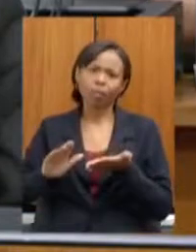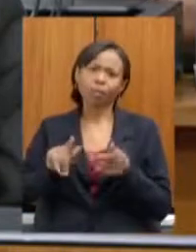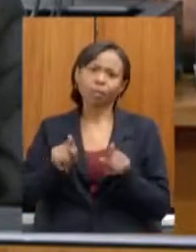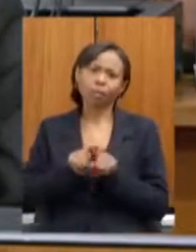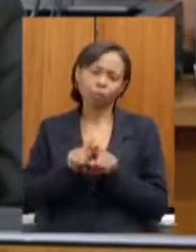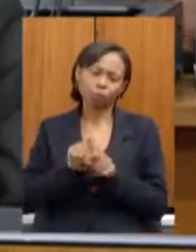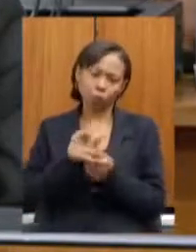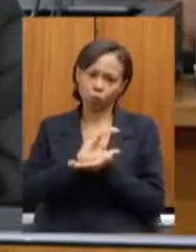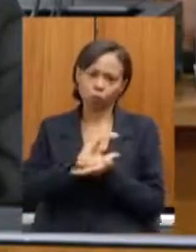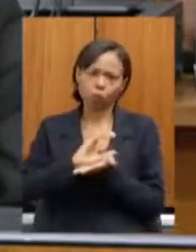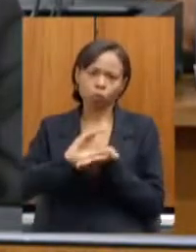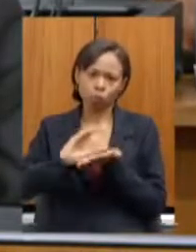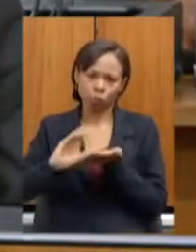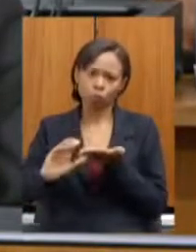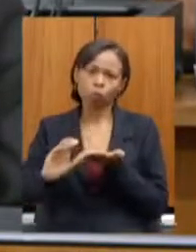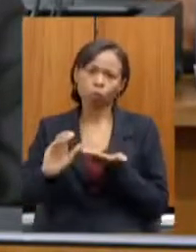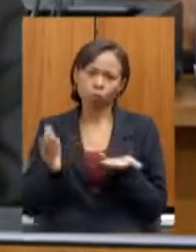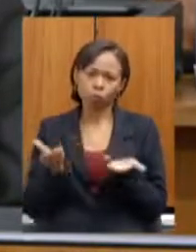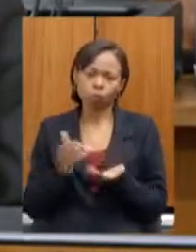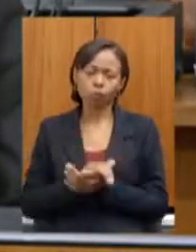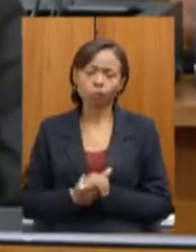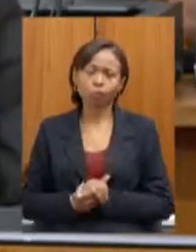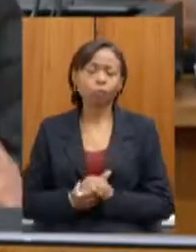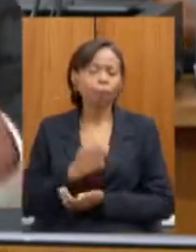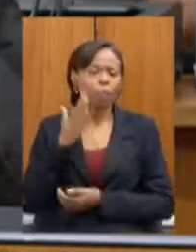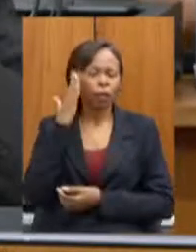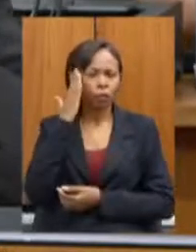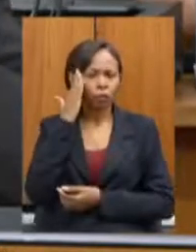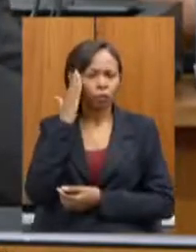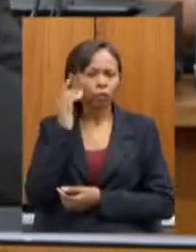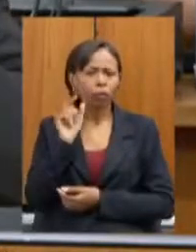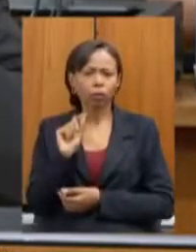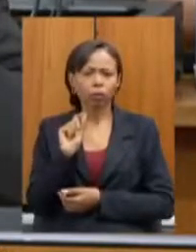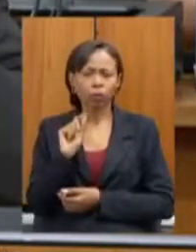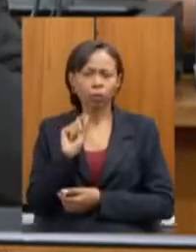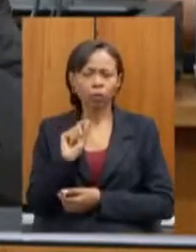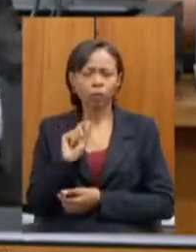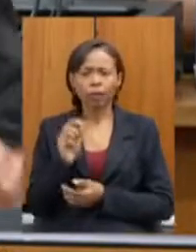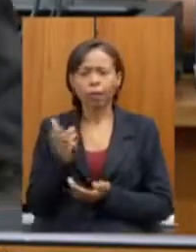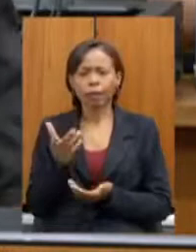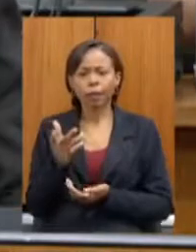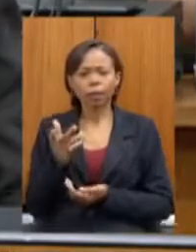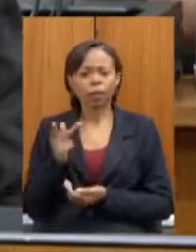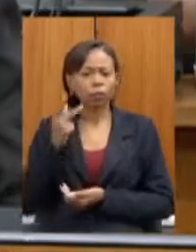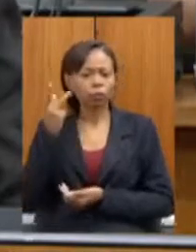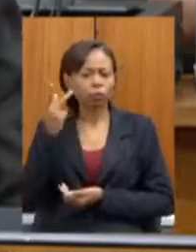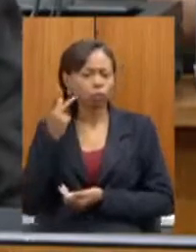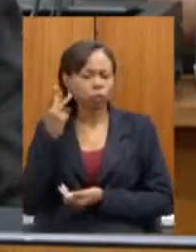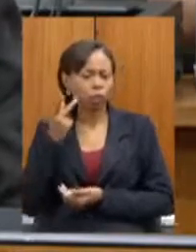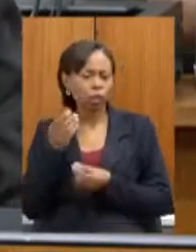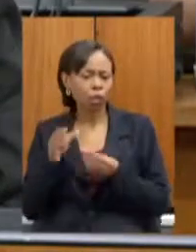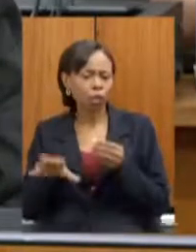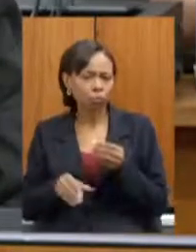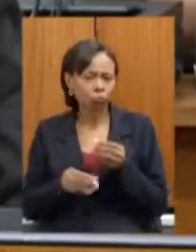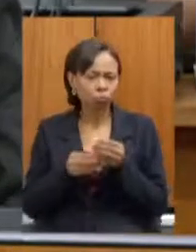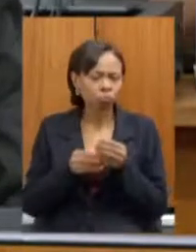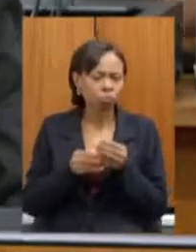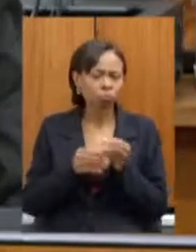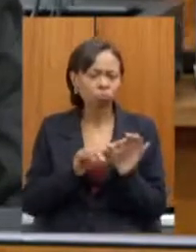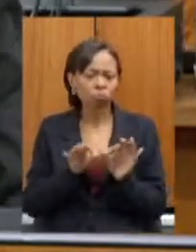eu entendo que as emendas de parlamentares, especialmente os estaduais,